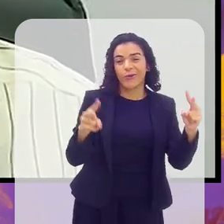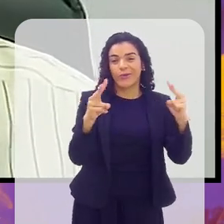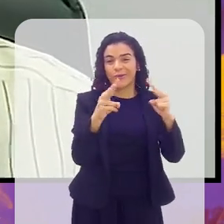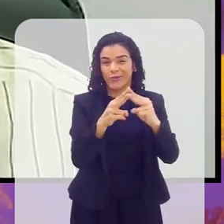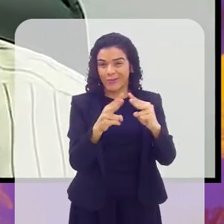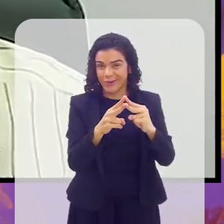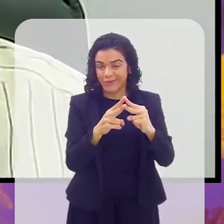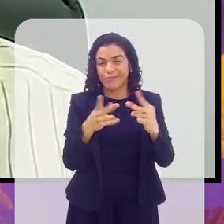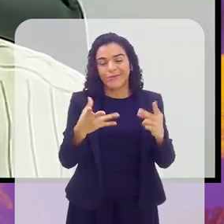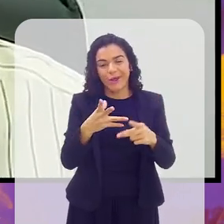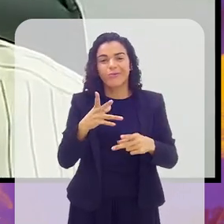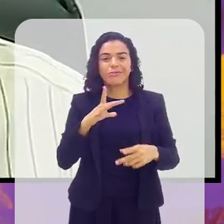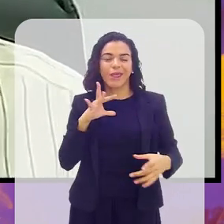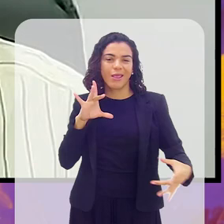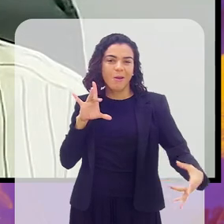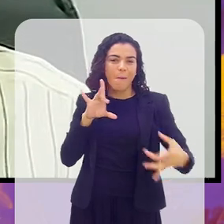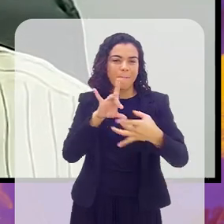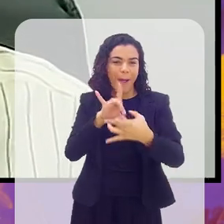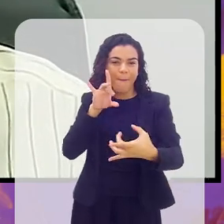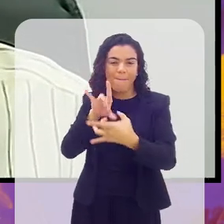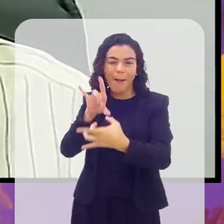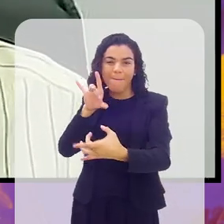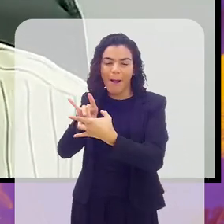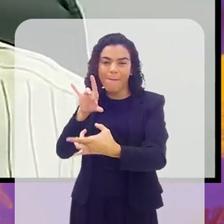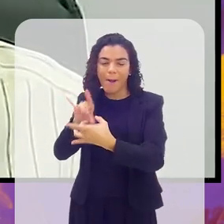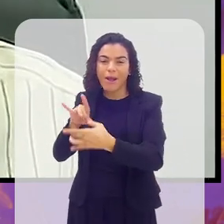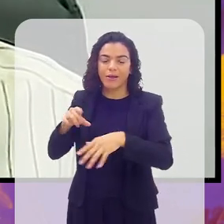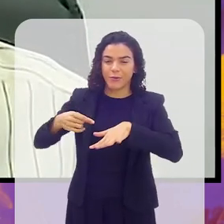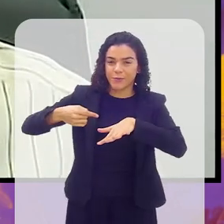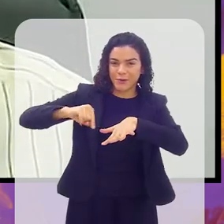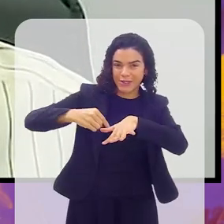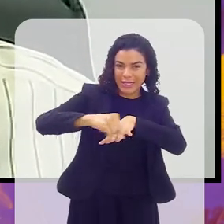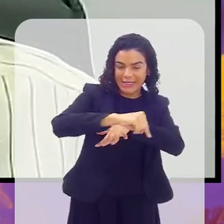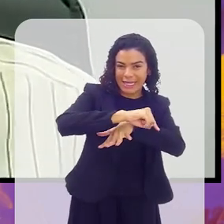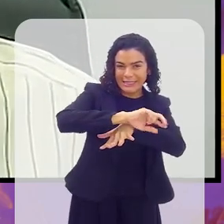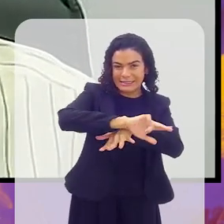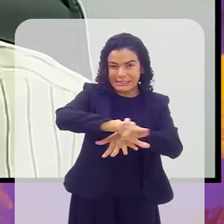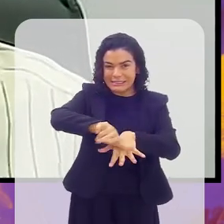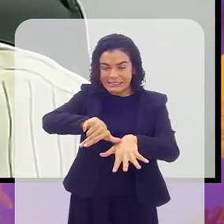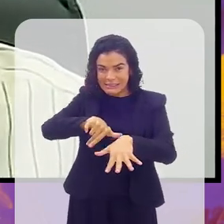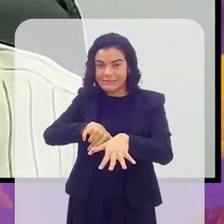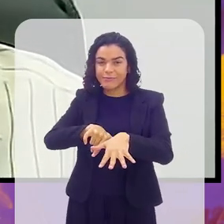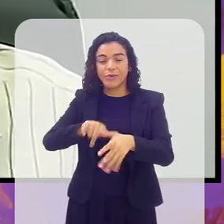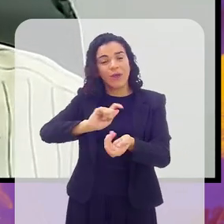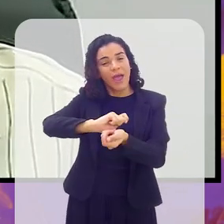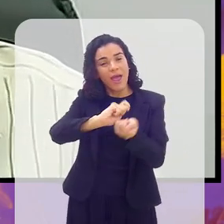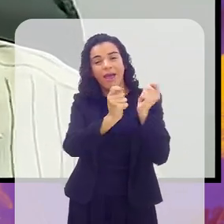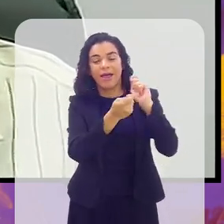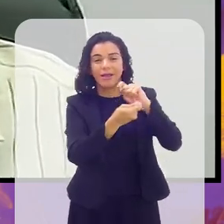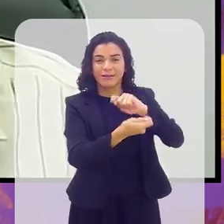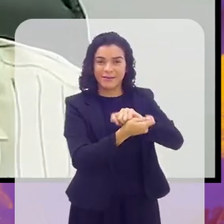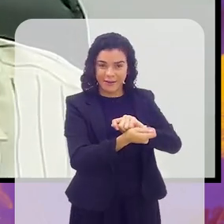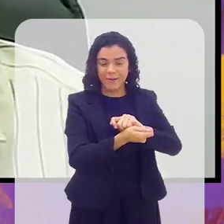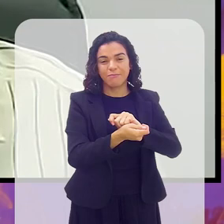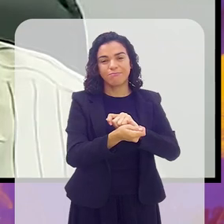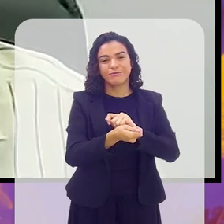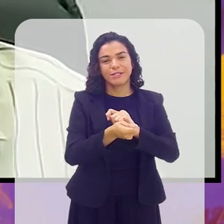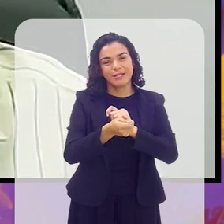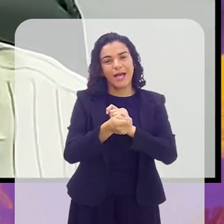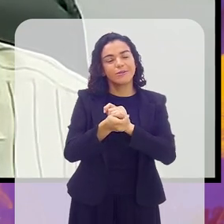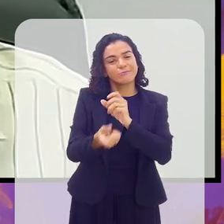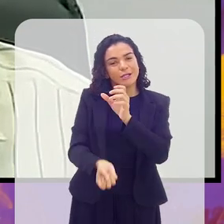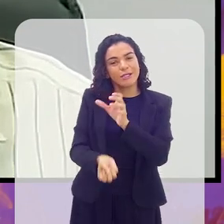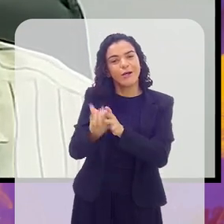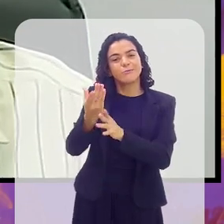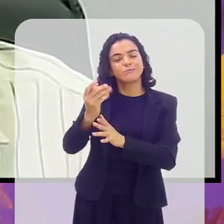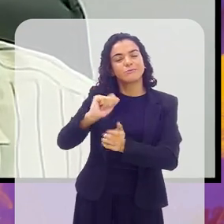fusão de diversos outros esportes, e que foram adaptados para se tornar